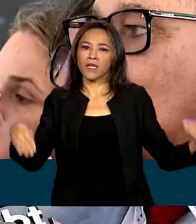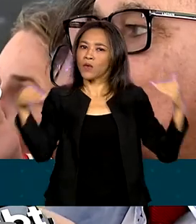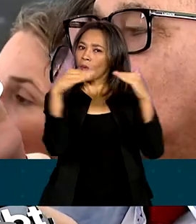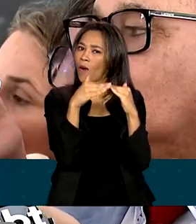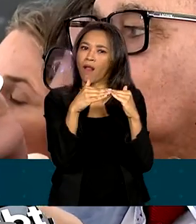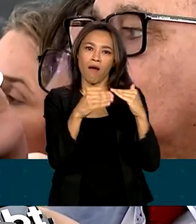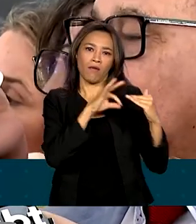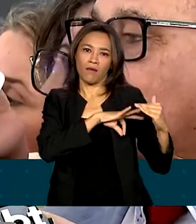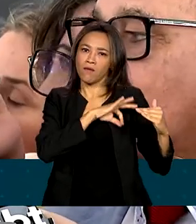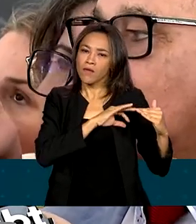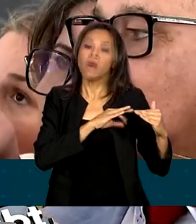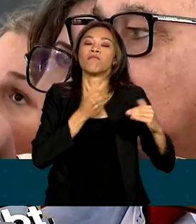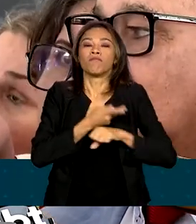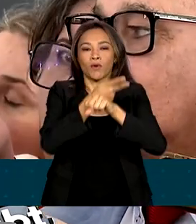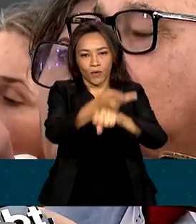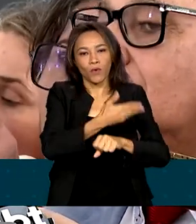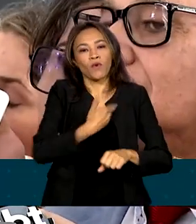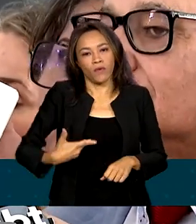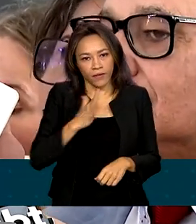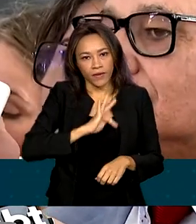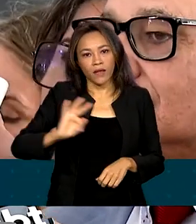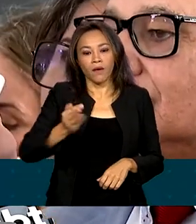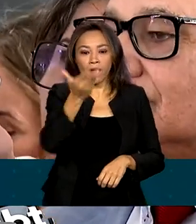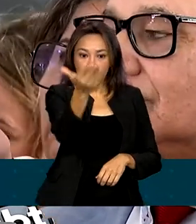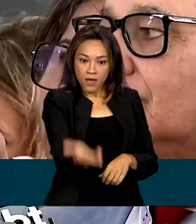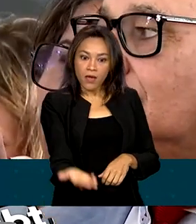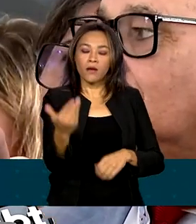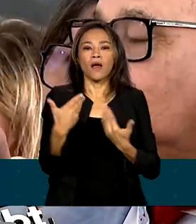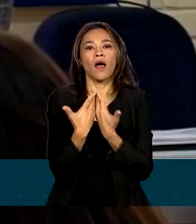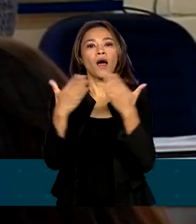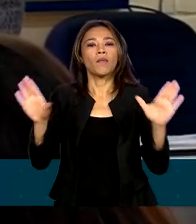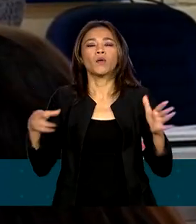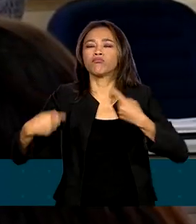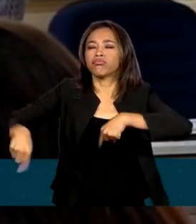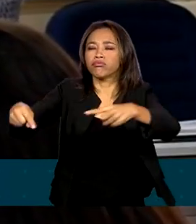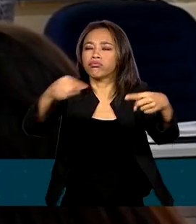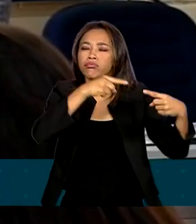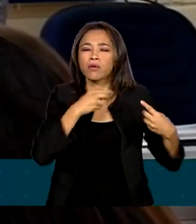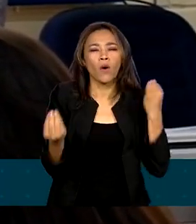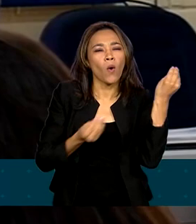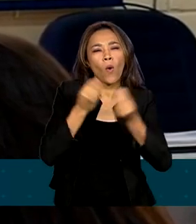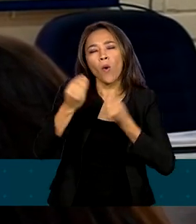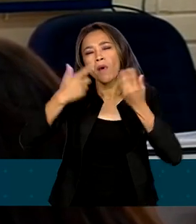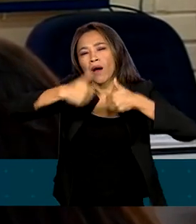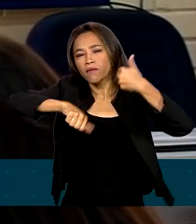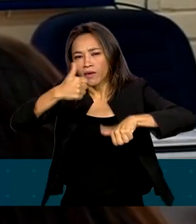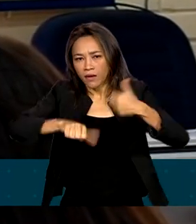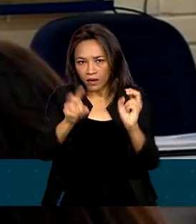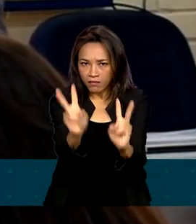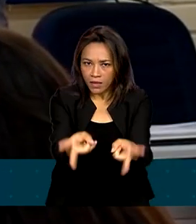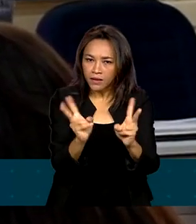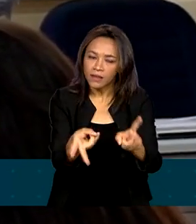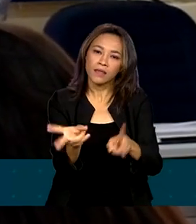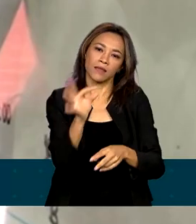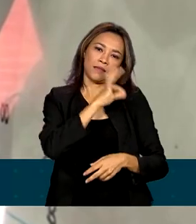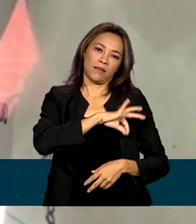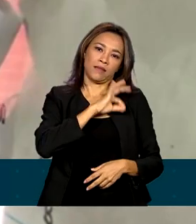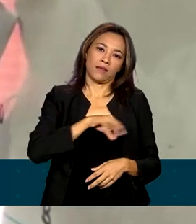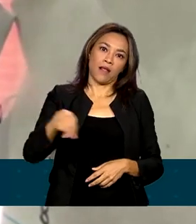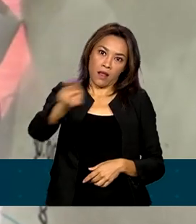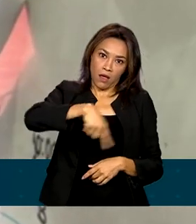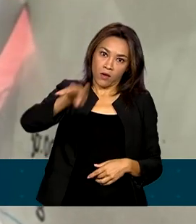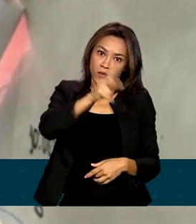União. O ministro da Educação propôs um debate para avaliar como manter a valorização do salário dos professores,